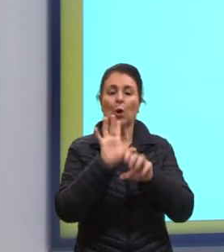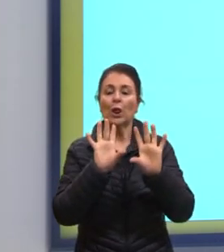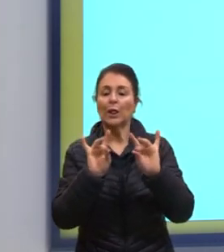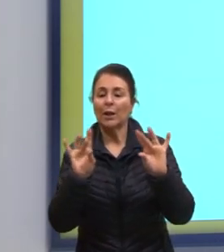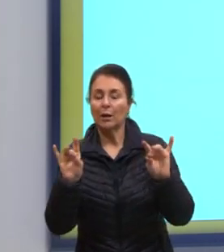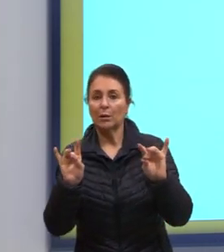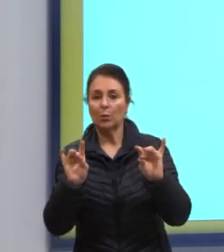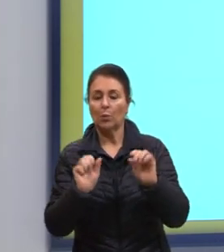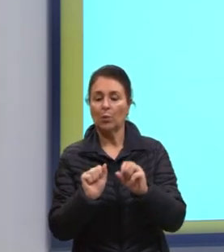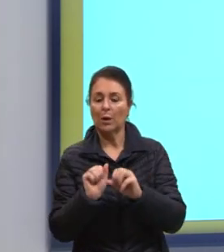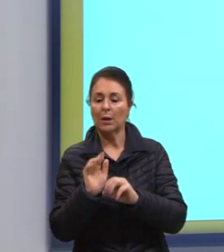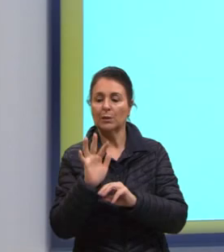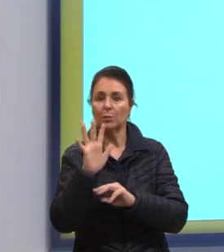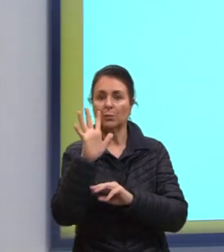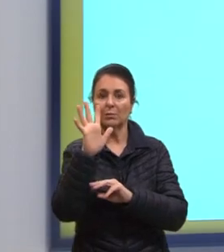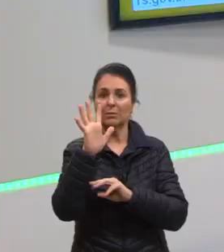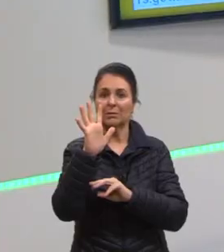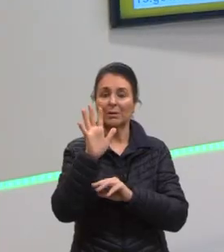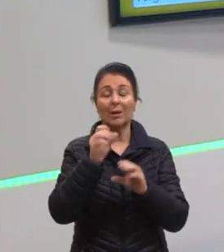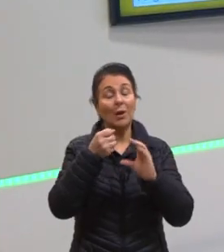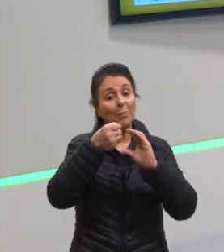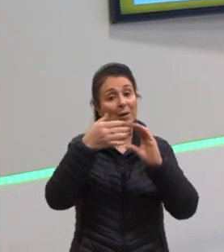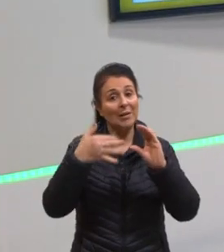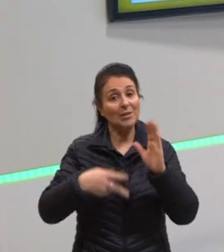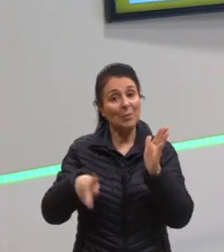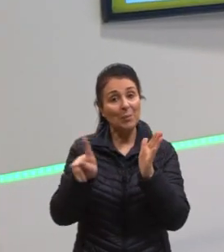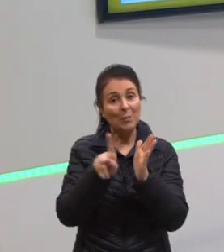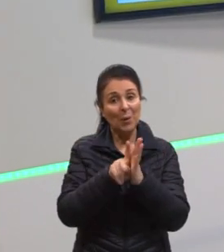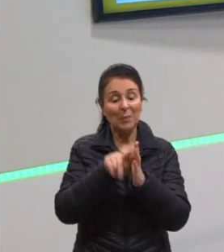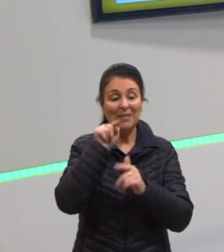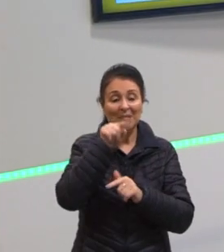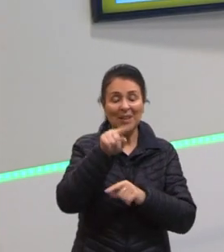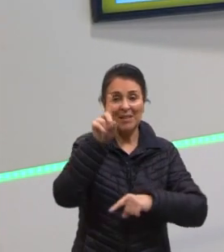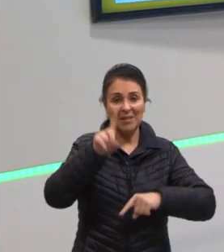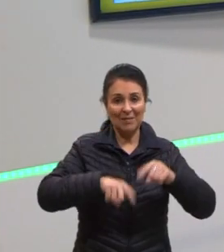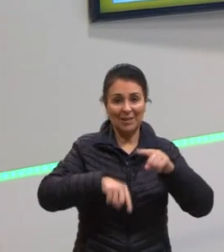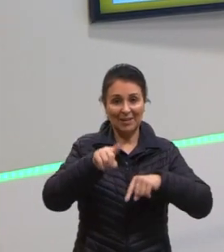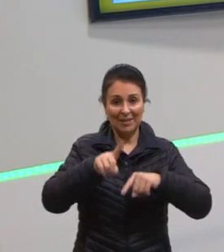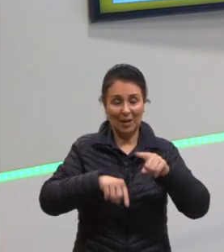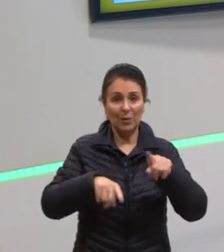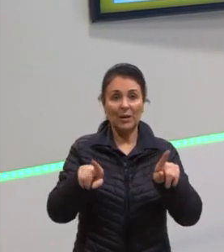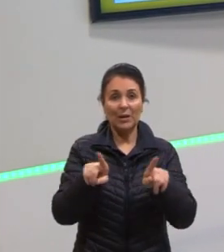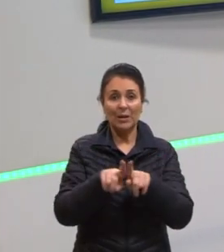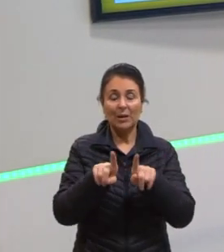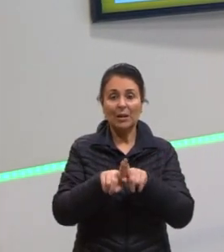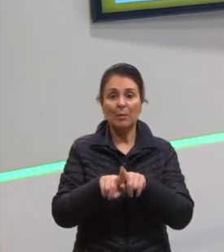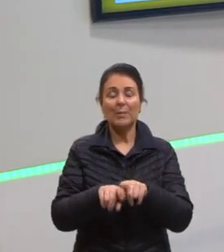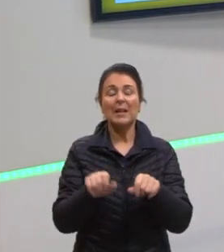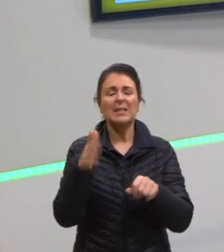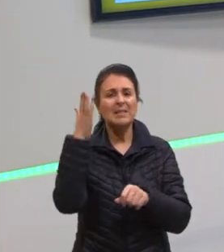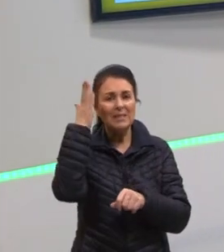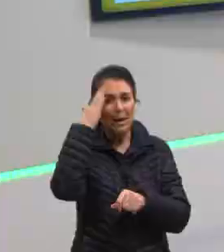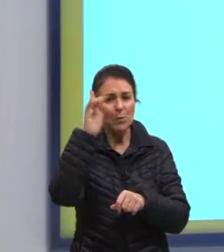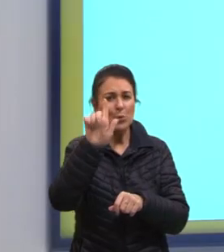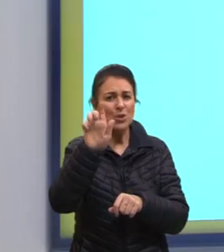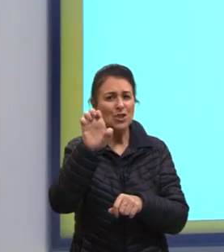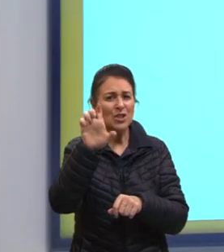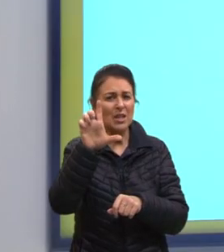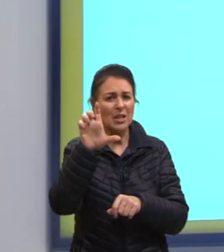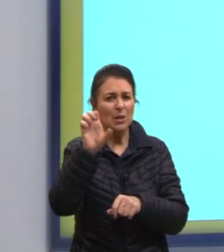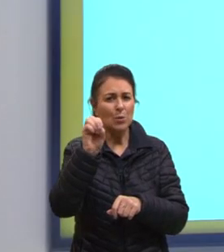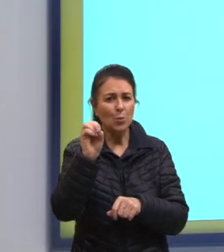Isso é uma característica dessa substância aqui. Desse material, né? E também o gelo seco. Um exemplo.